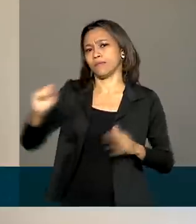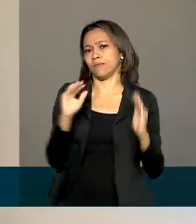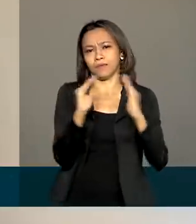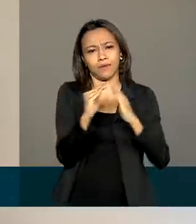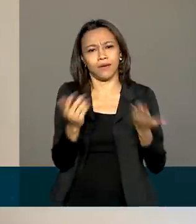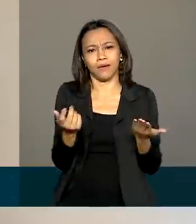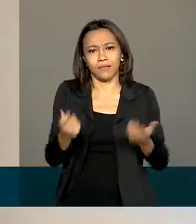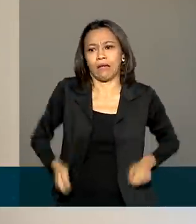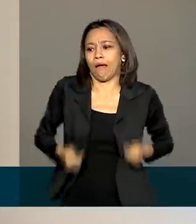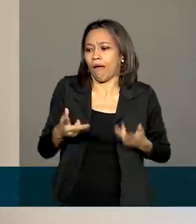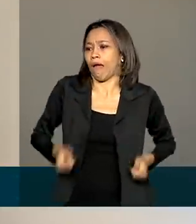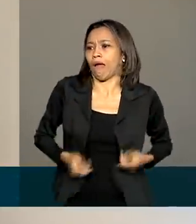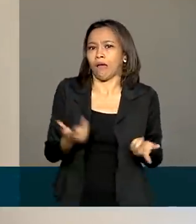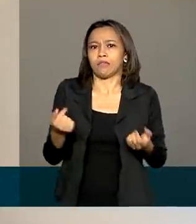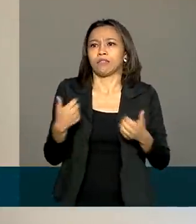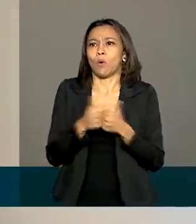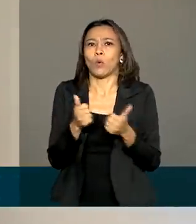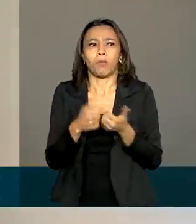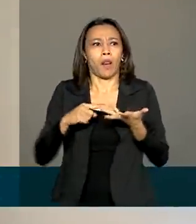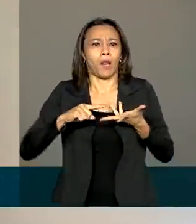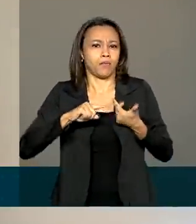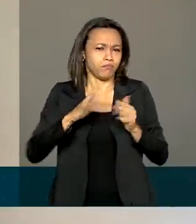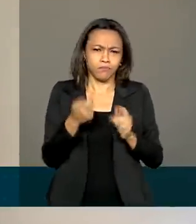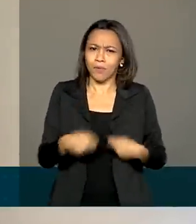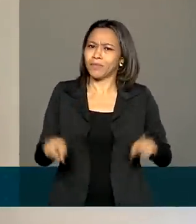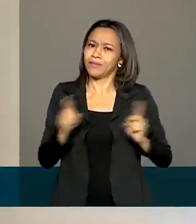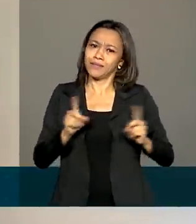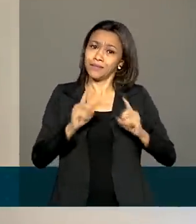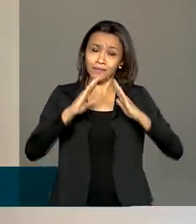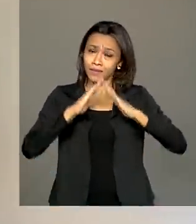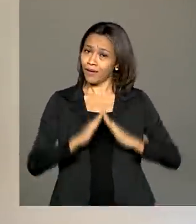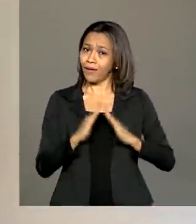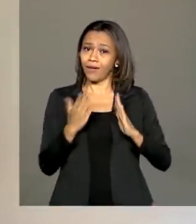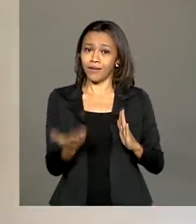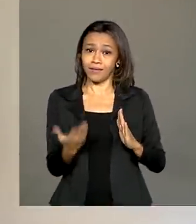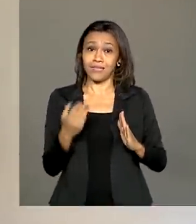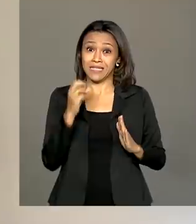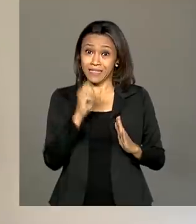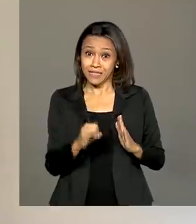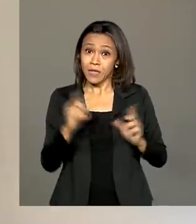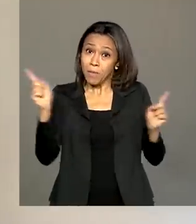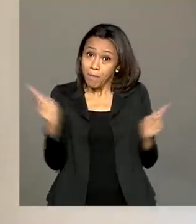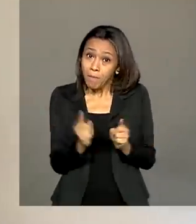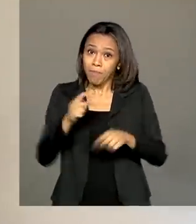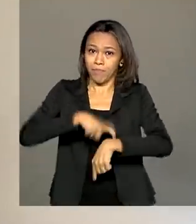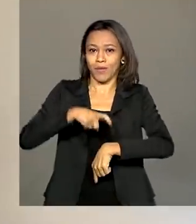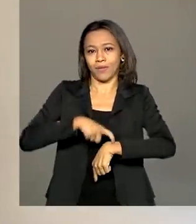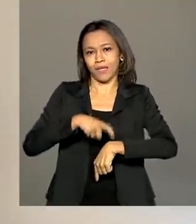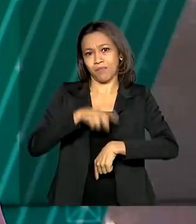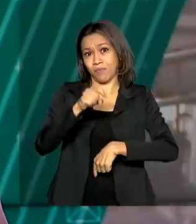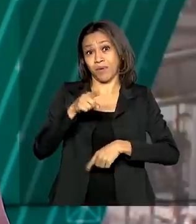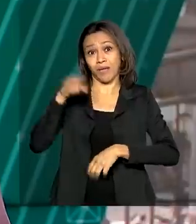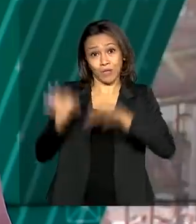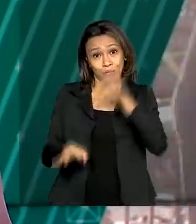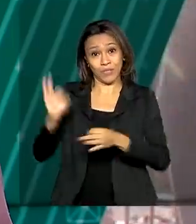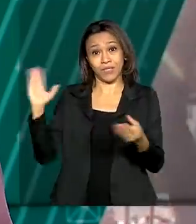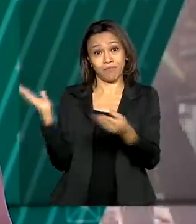custos, e num período de tempo que jamais seria possível se tivéssemos que acionar o Poder Judiciário.